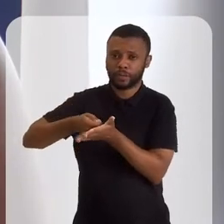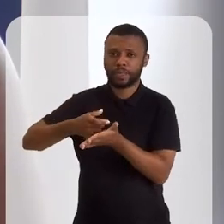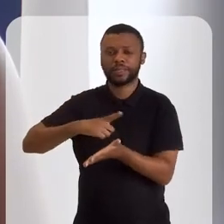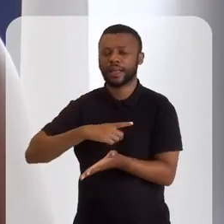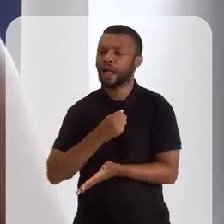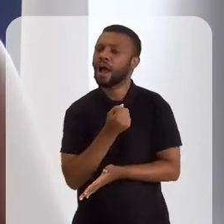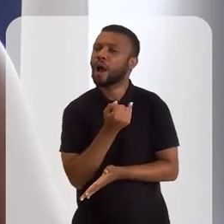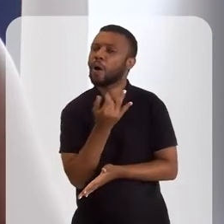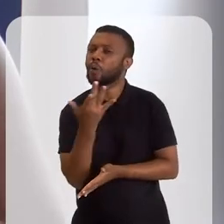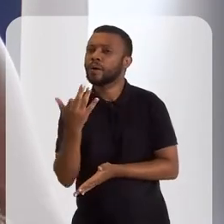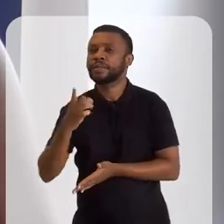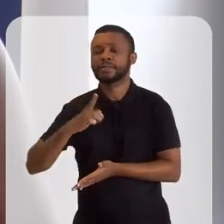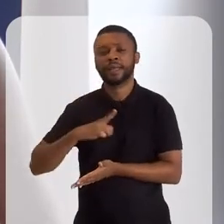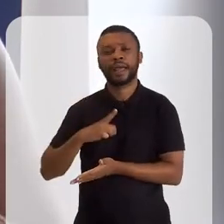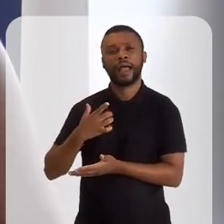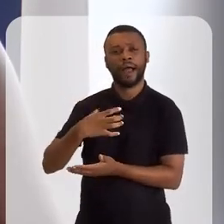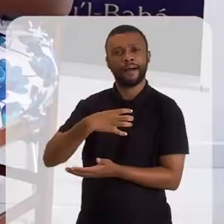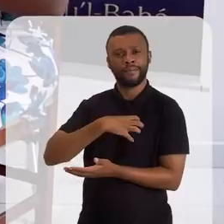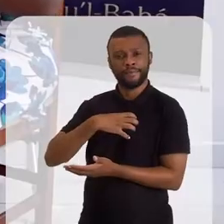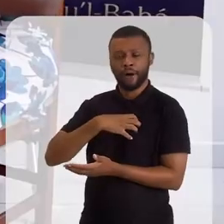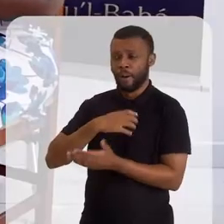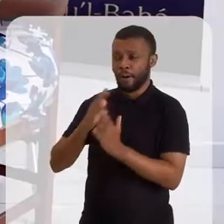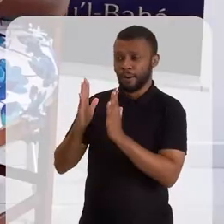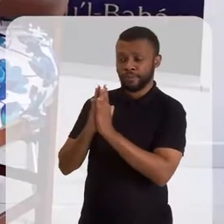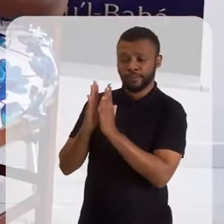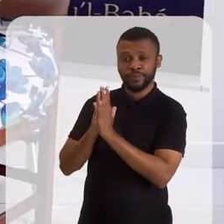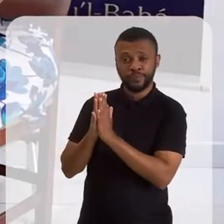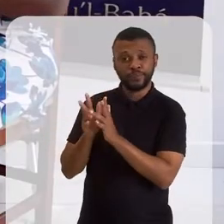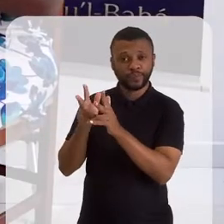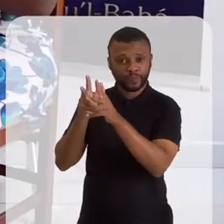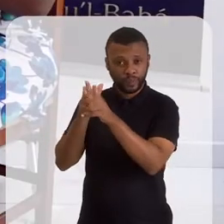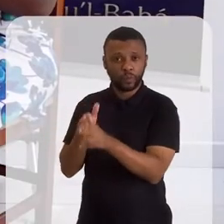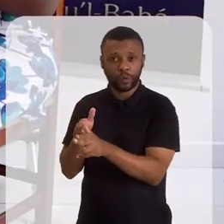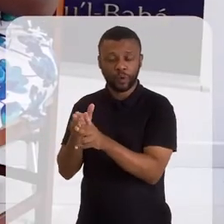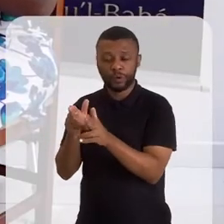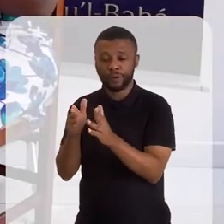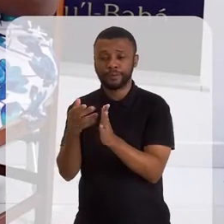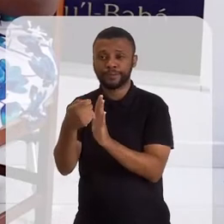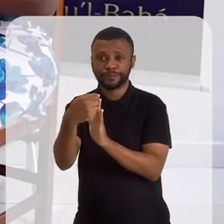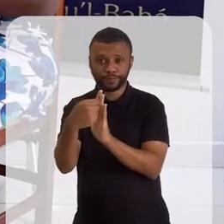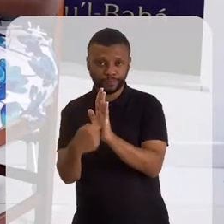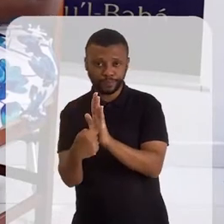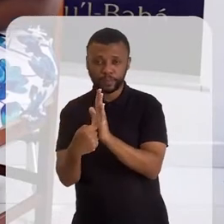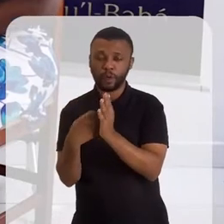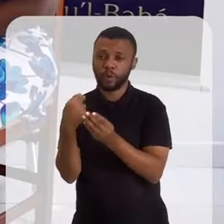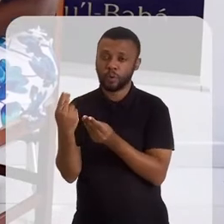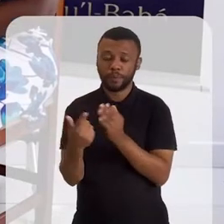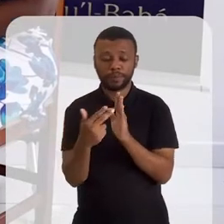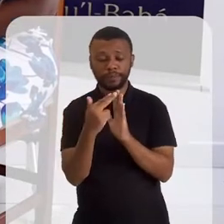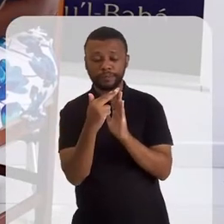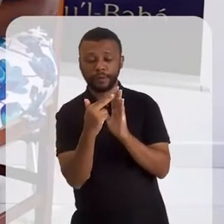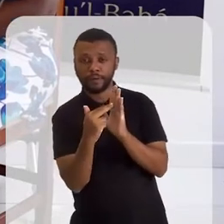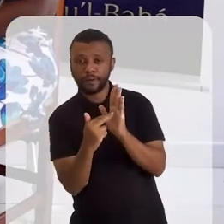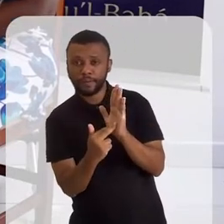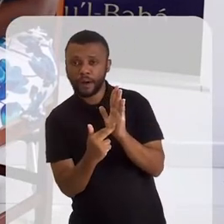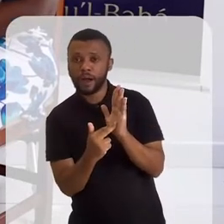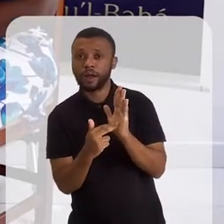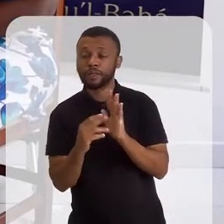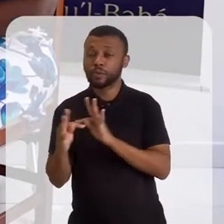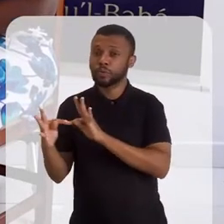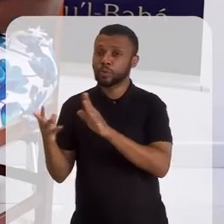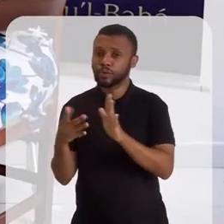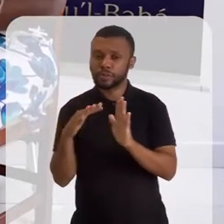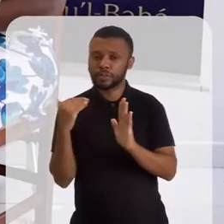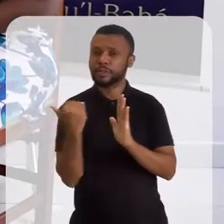algumas que têm a forma como você faz, que o Bahá lá já designou, o passo a passo, né? Então, isso todos seguem.